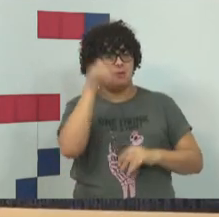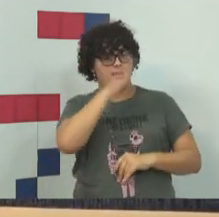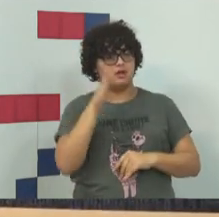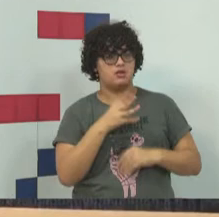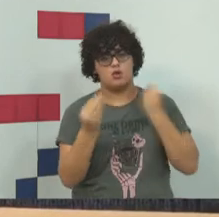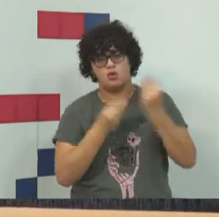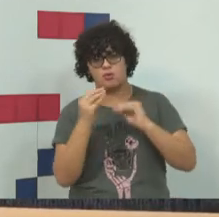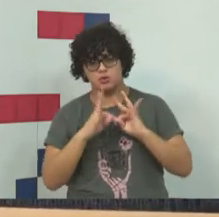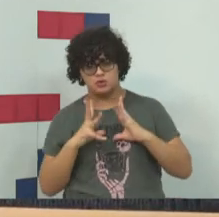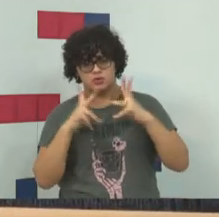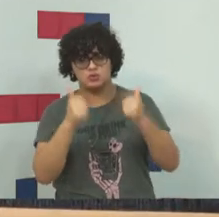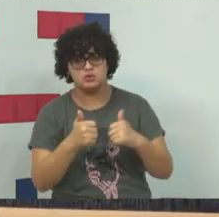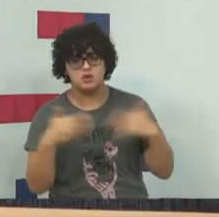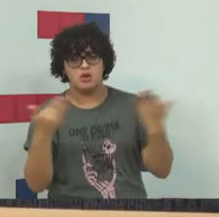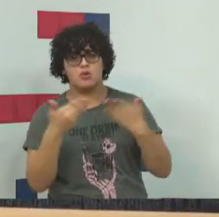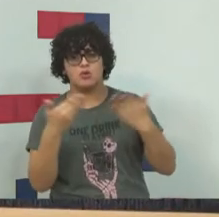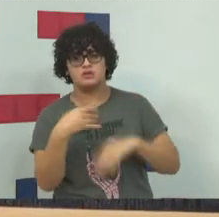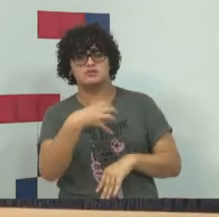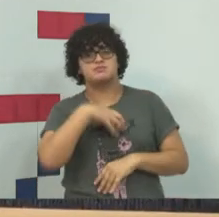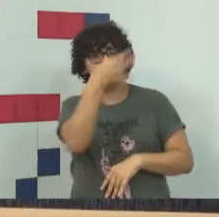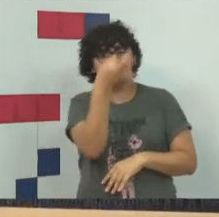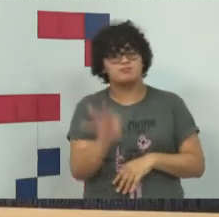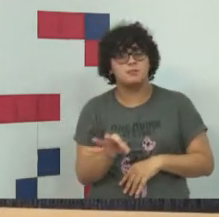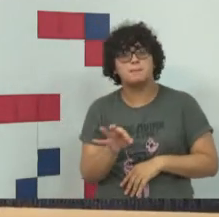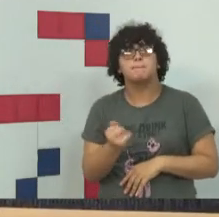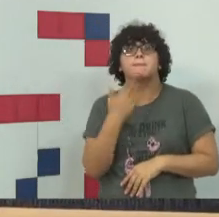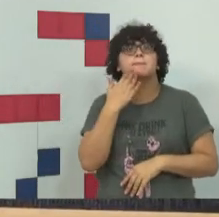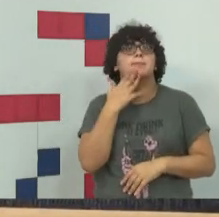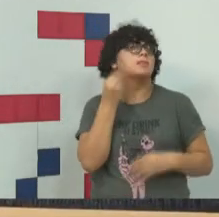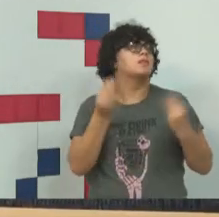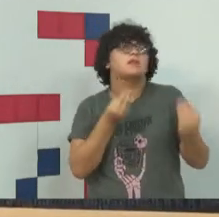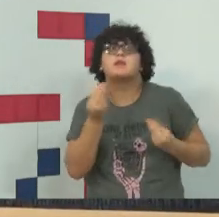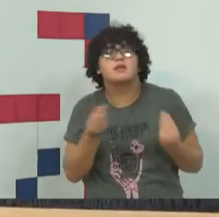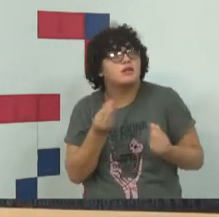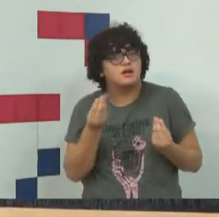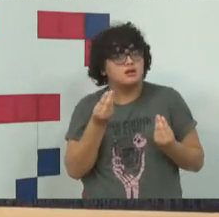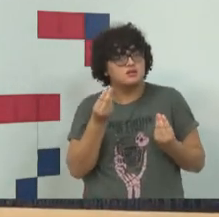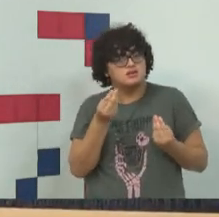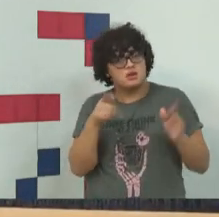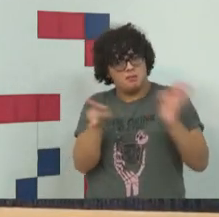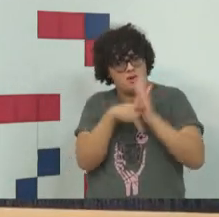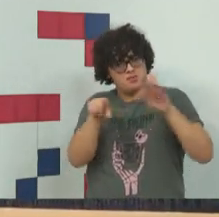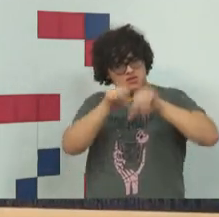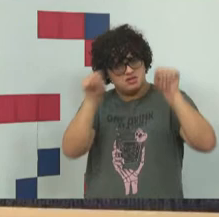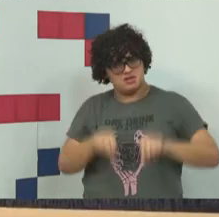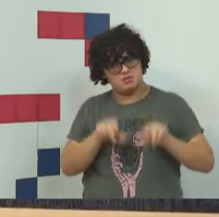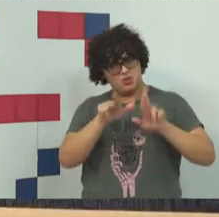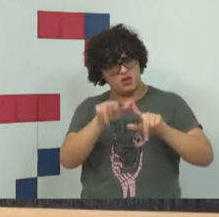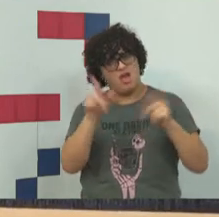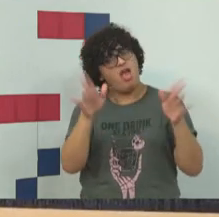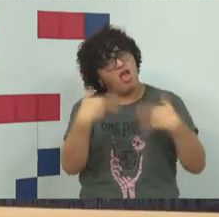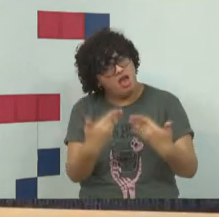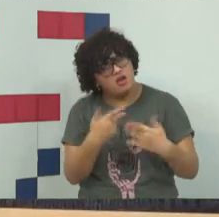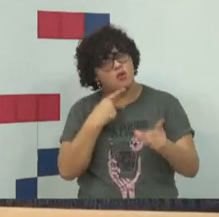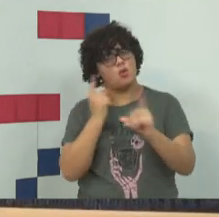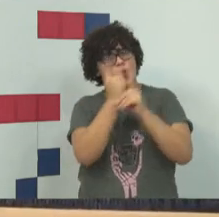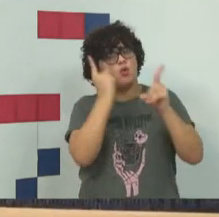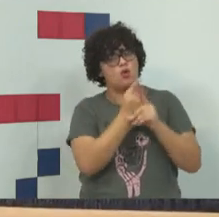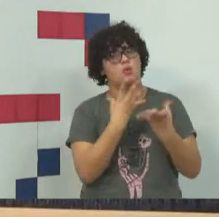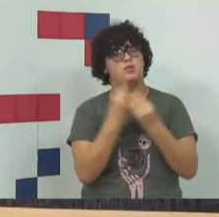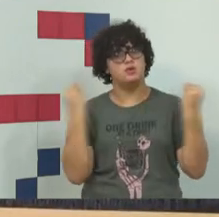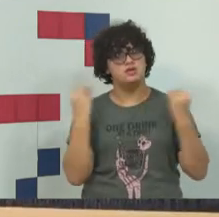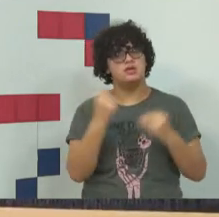praticamente todas elas de maneira esparça, de maneira não sistemática. Por isso que a gente encontra no